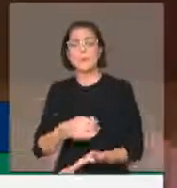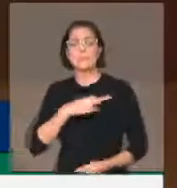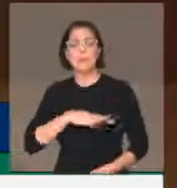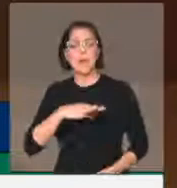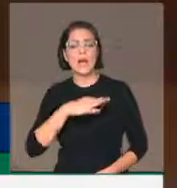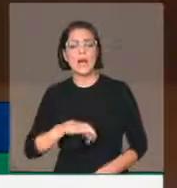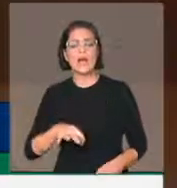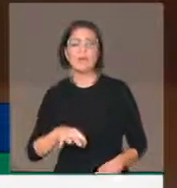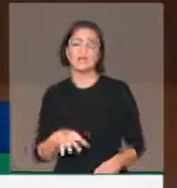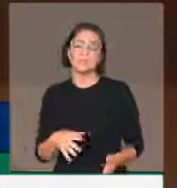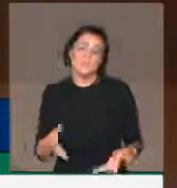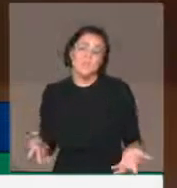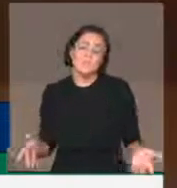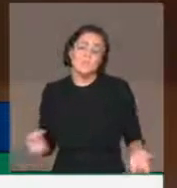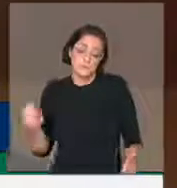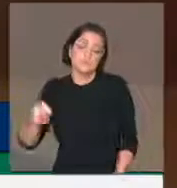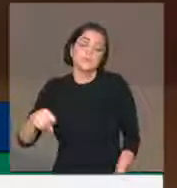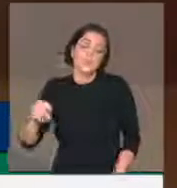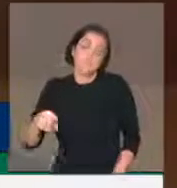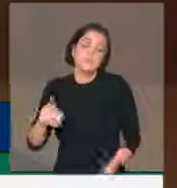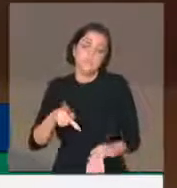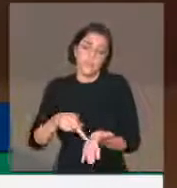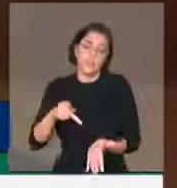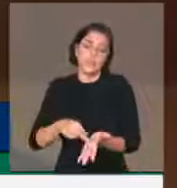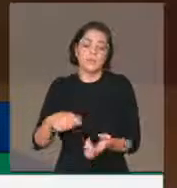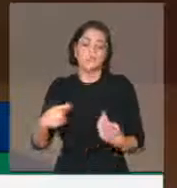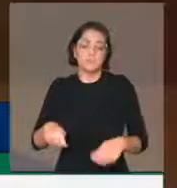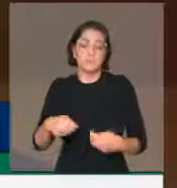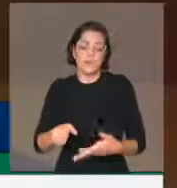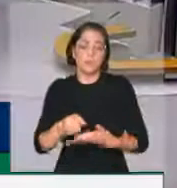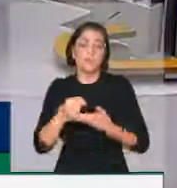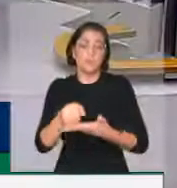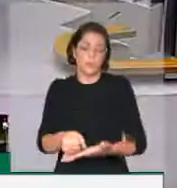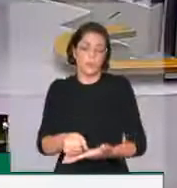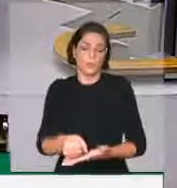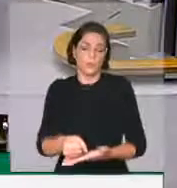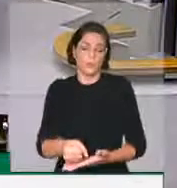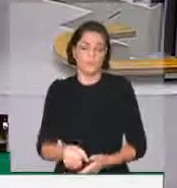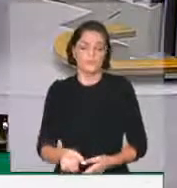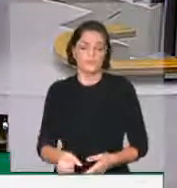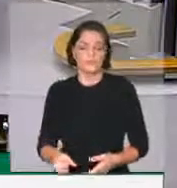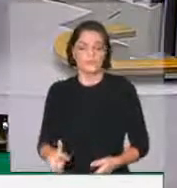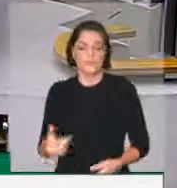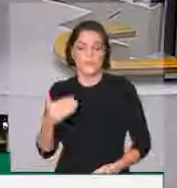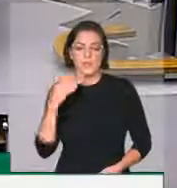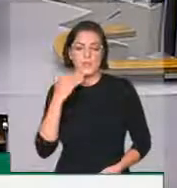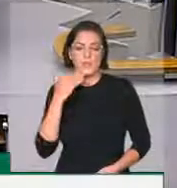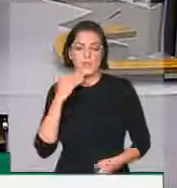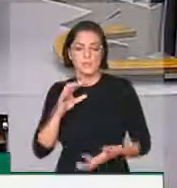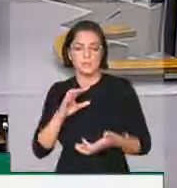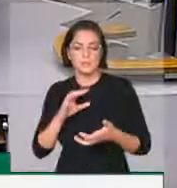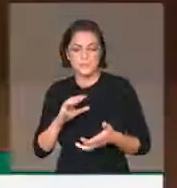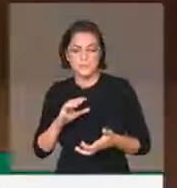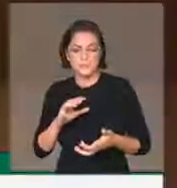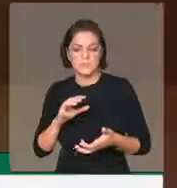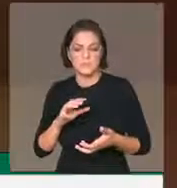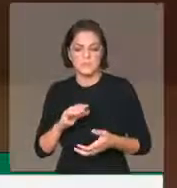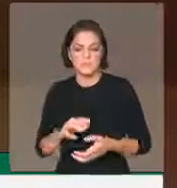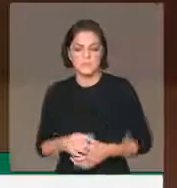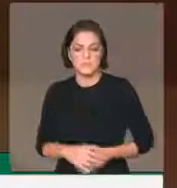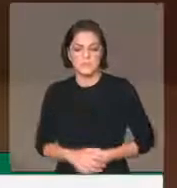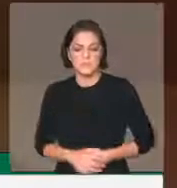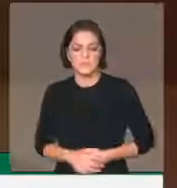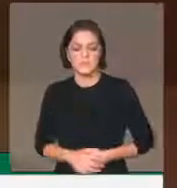realmente nós temos que oferecer uma solução para isso. Vamos